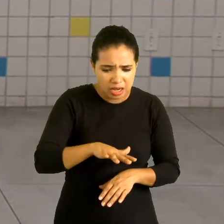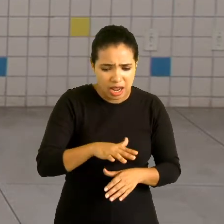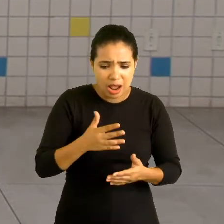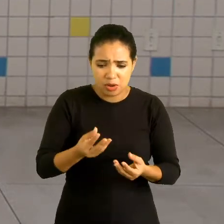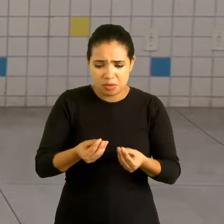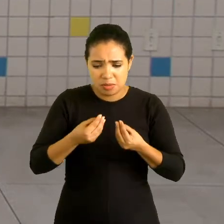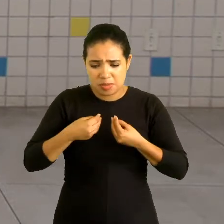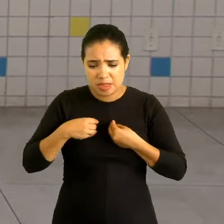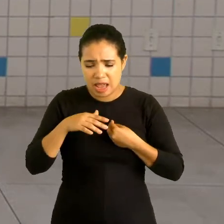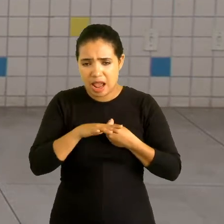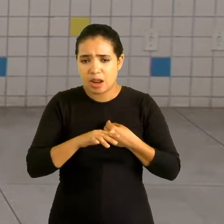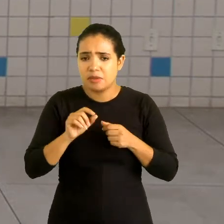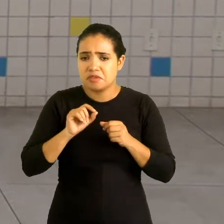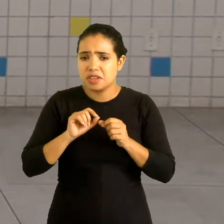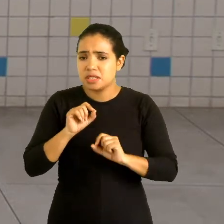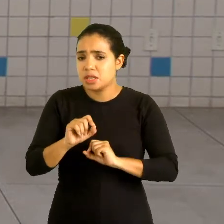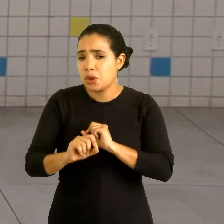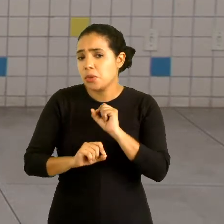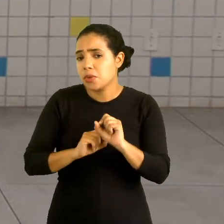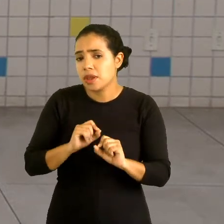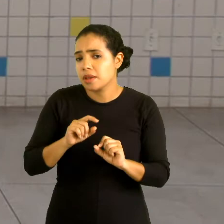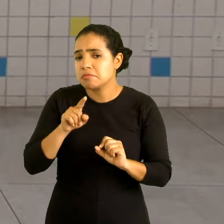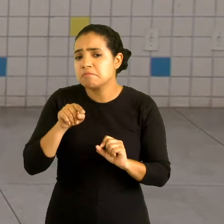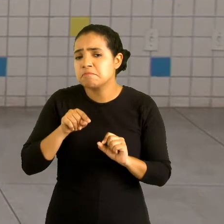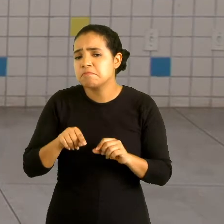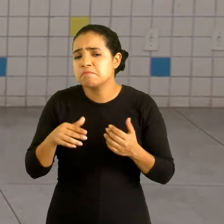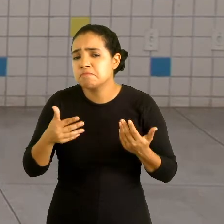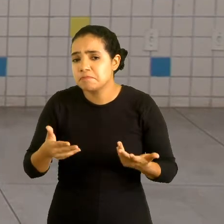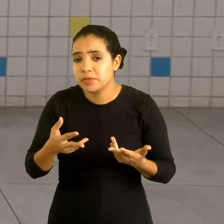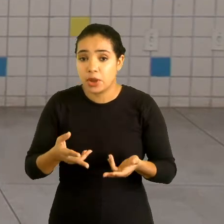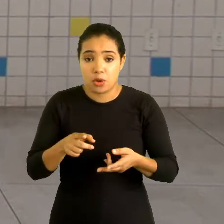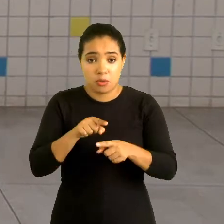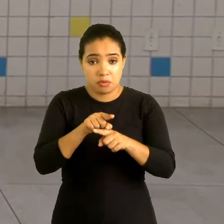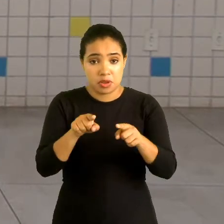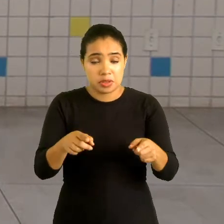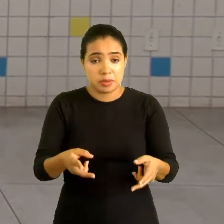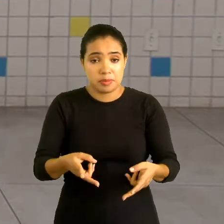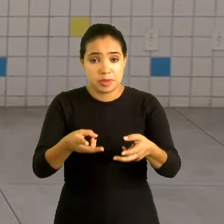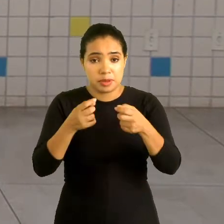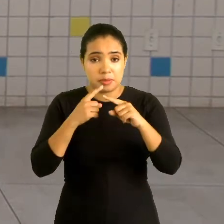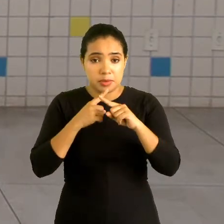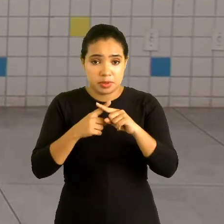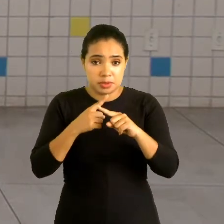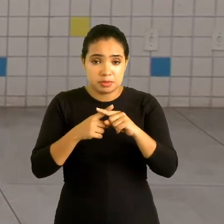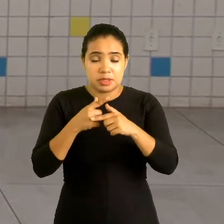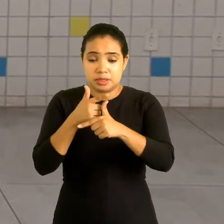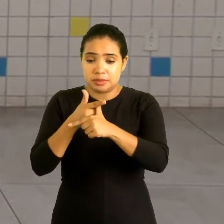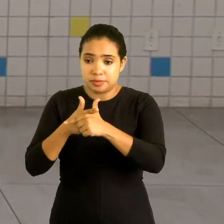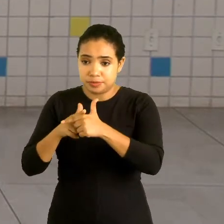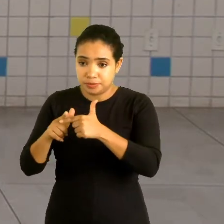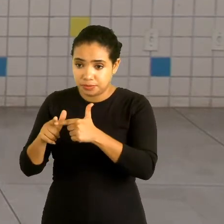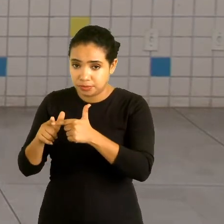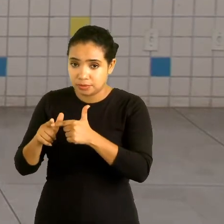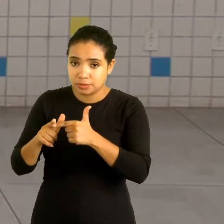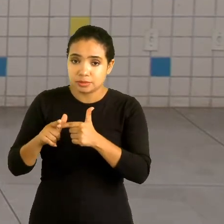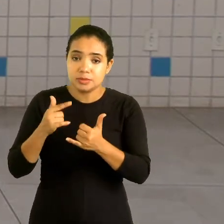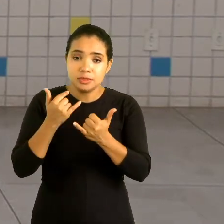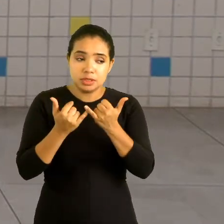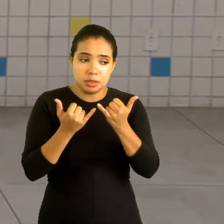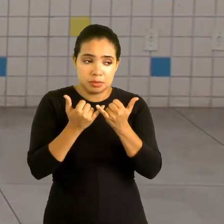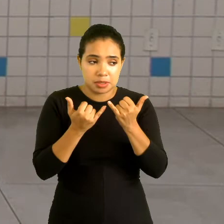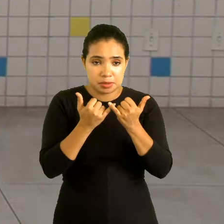área. O que é para fazer, então? Percebam uma coisa. Multiplicação e divisão são operações que estão muito